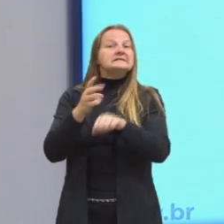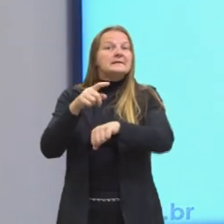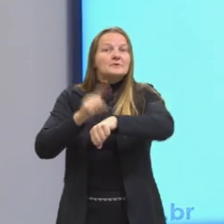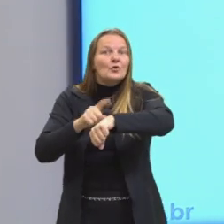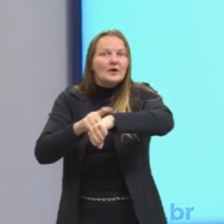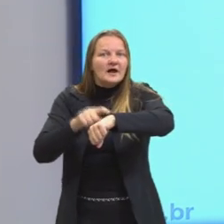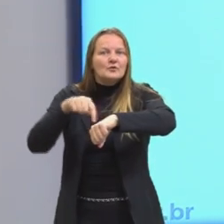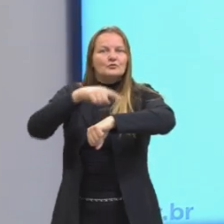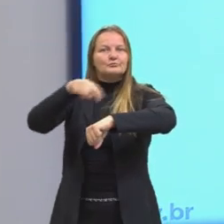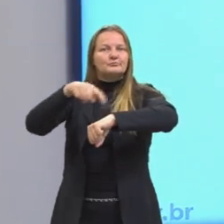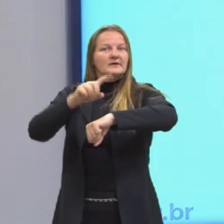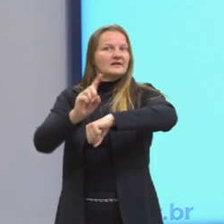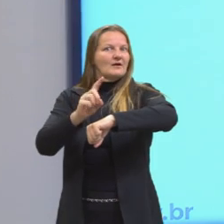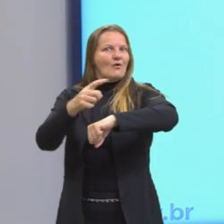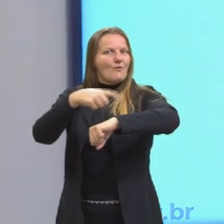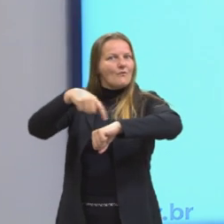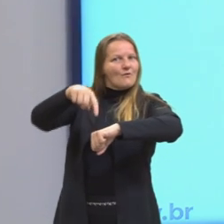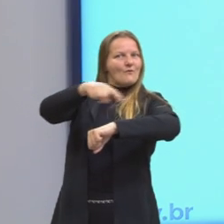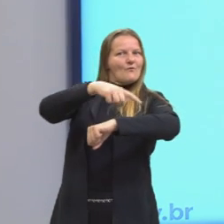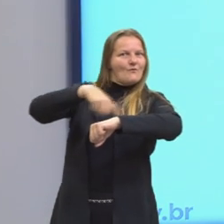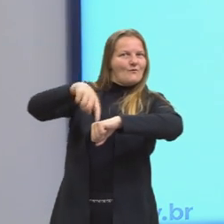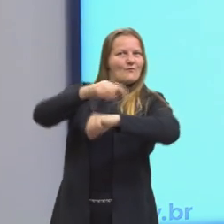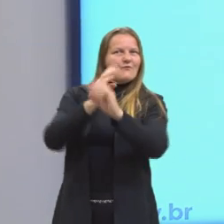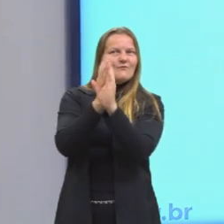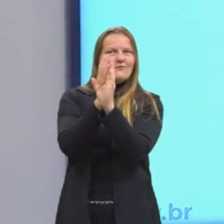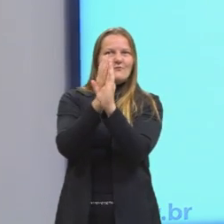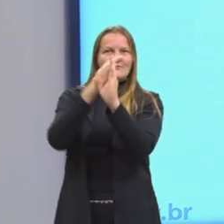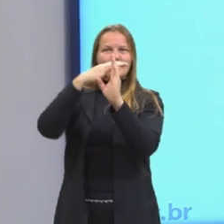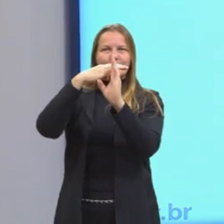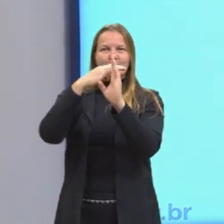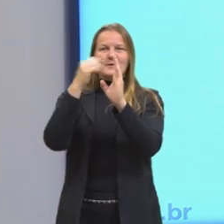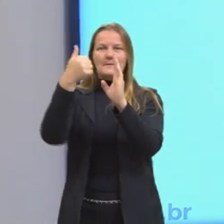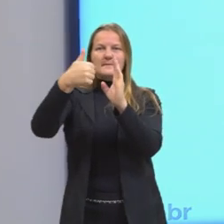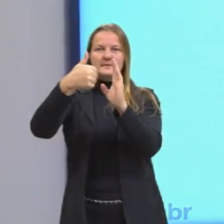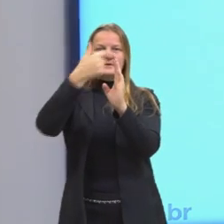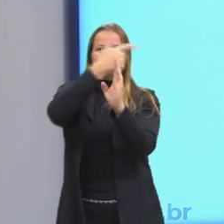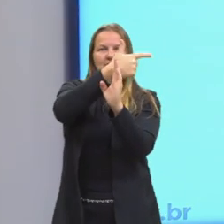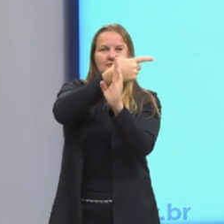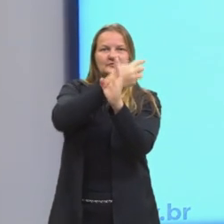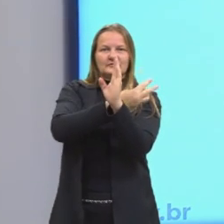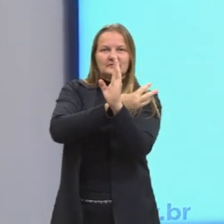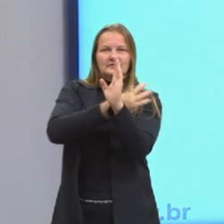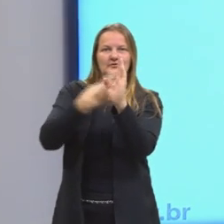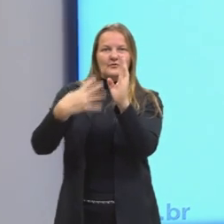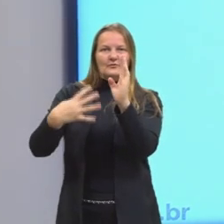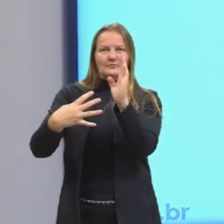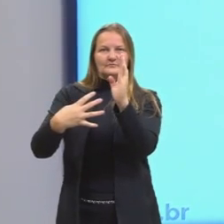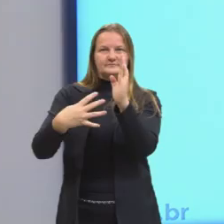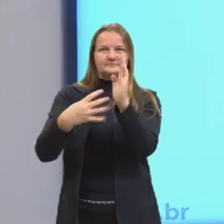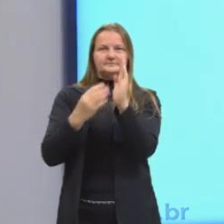-horário, nós vamos numerando então segundo, terceiro e quarto quadrante.